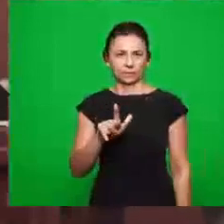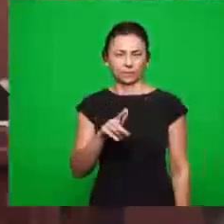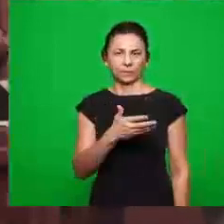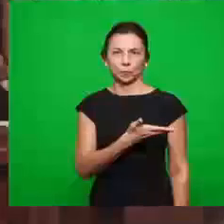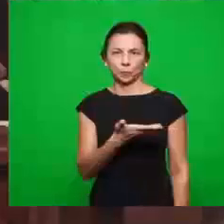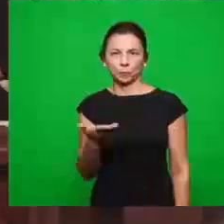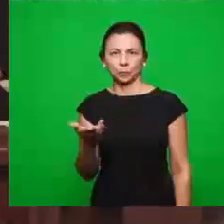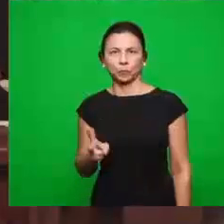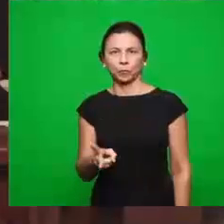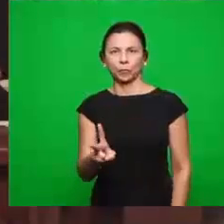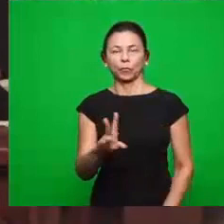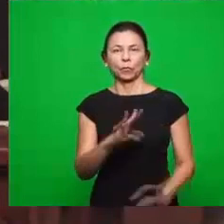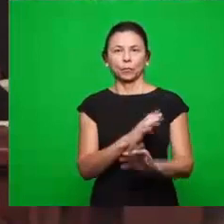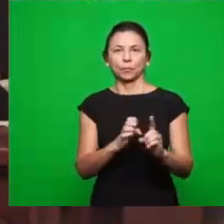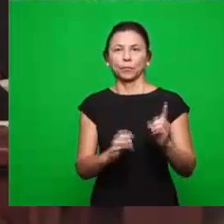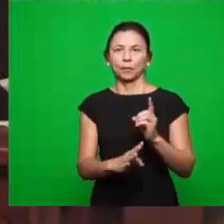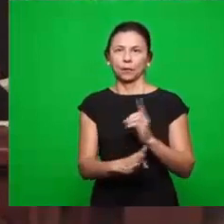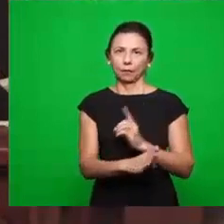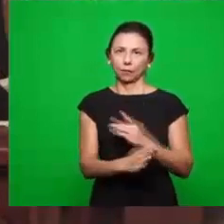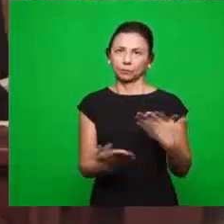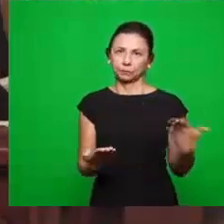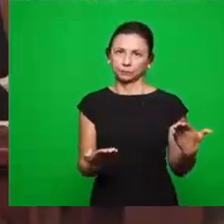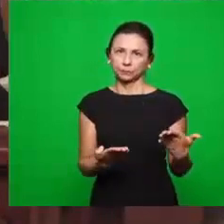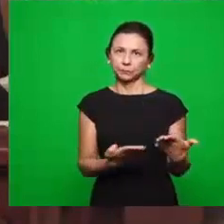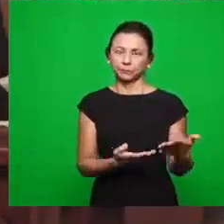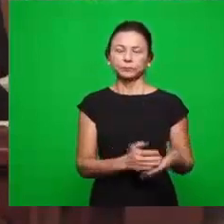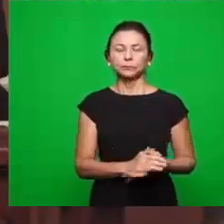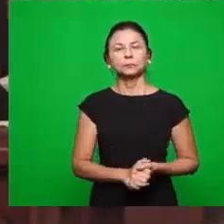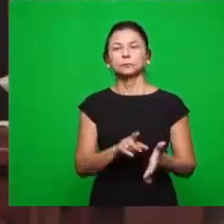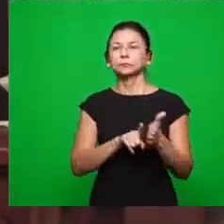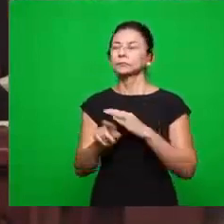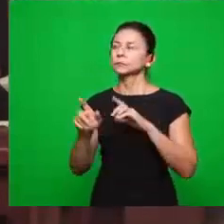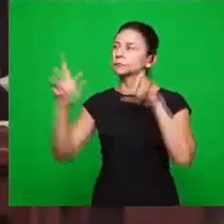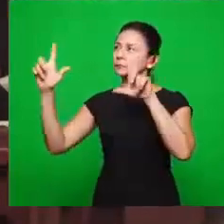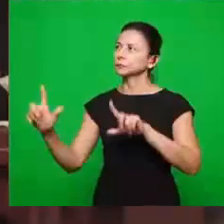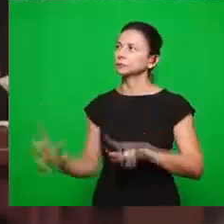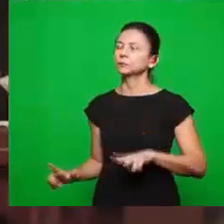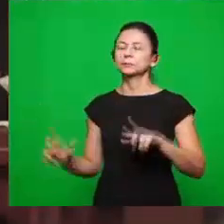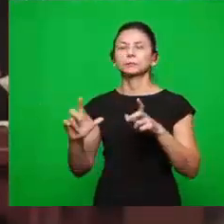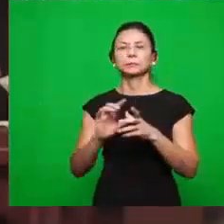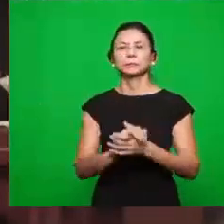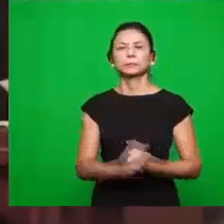ao estudo da Escola Bíblica Dominical de hoje. Portanto, as perguntas com a palavra do pastor